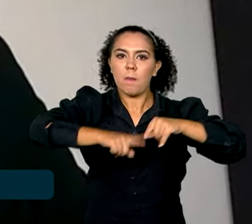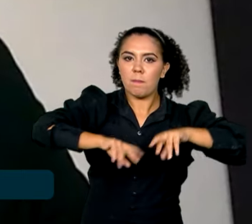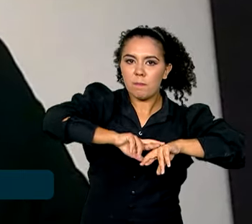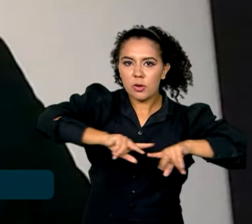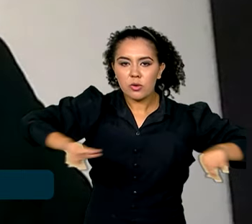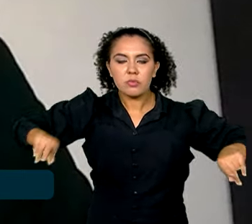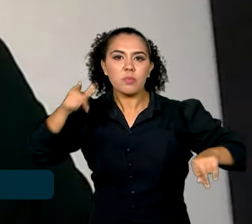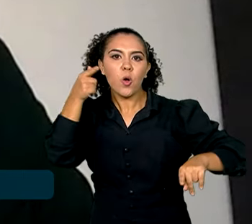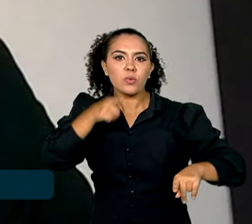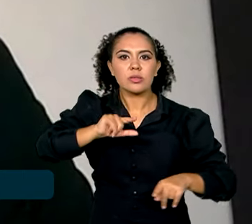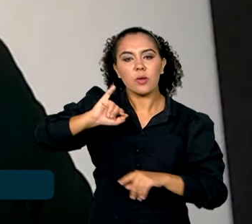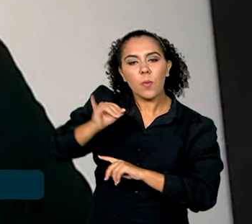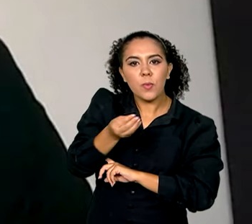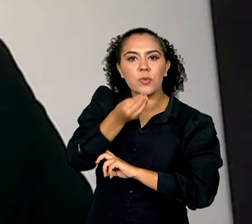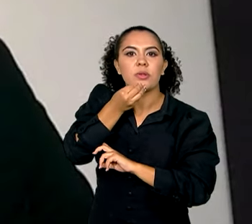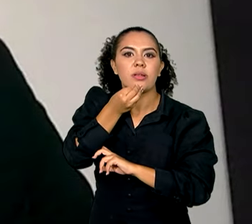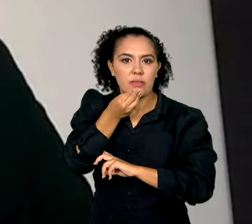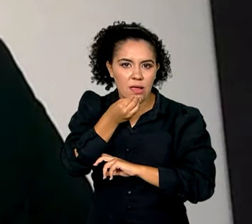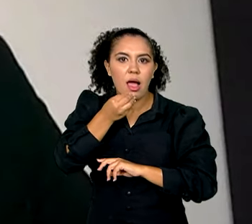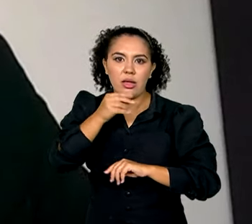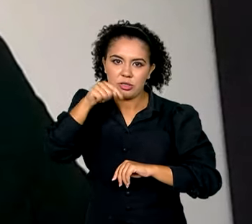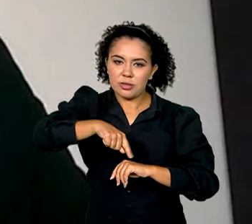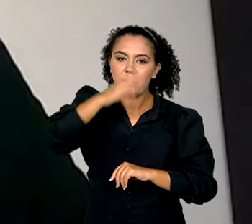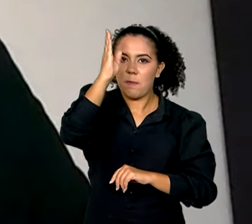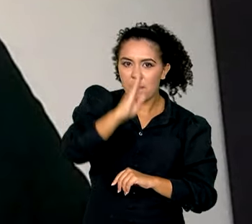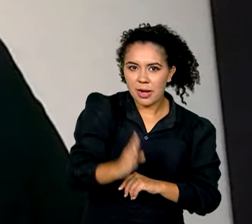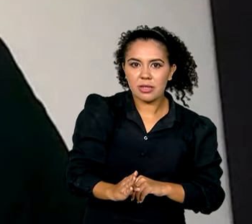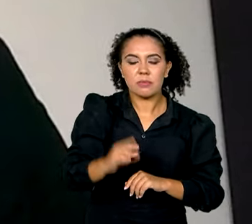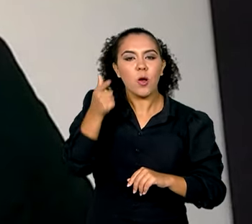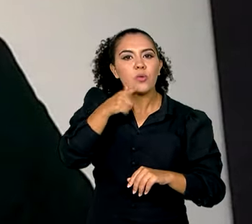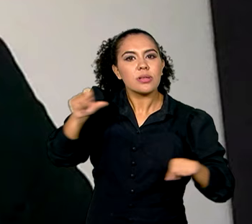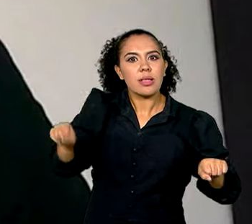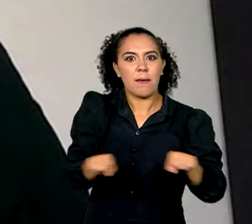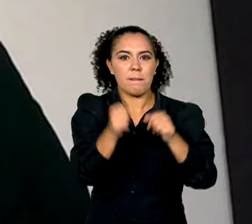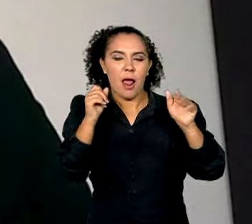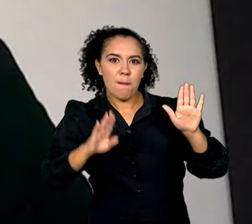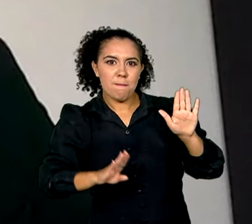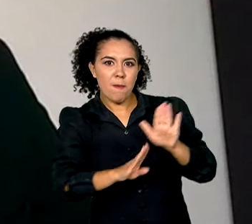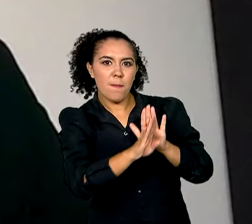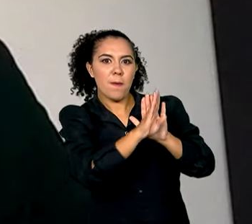diferentes mercados para o Brasil quebrar esses recordes de exportação.